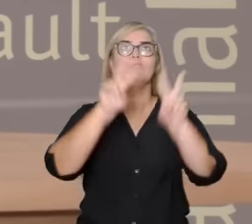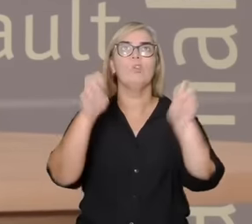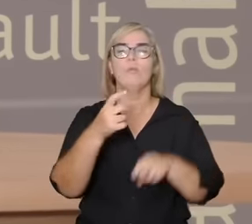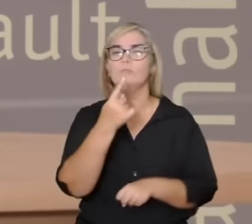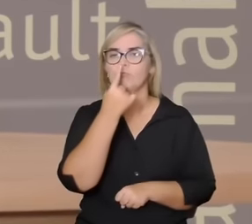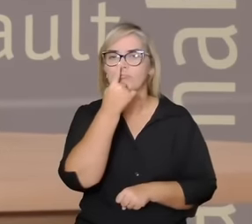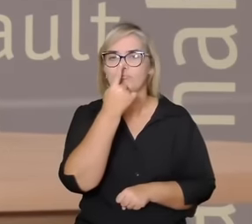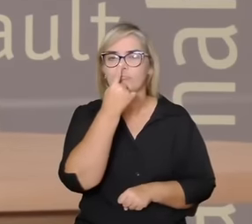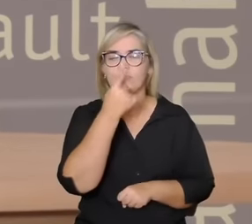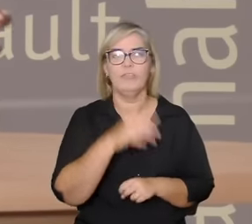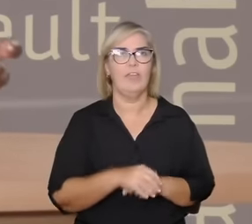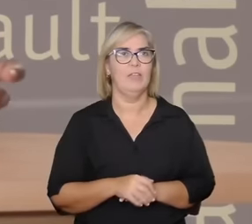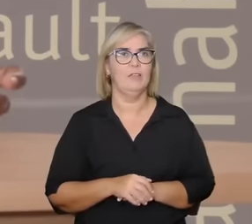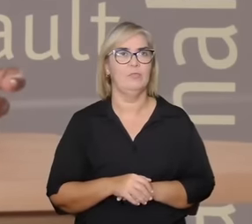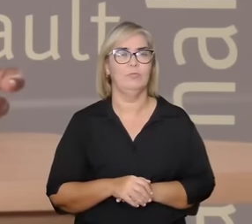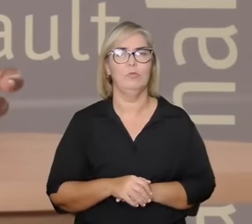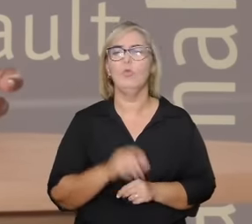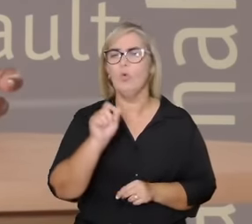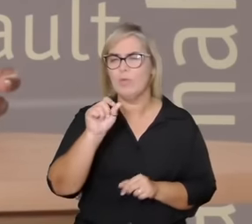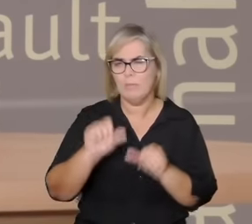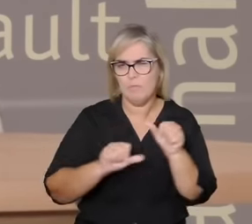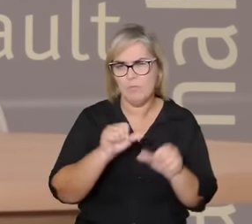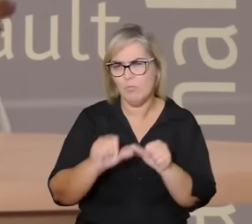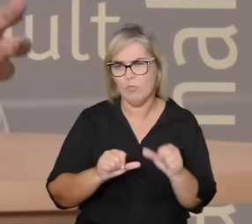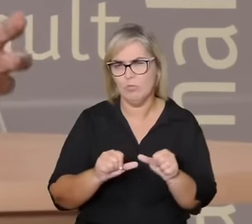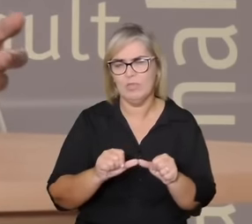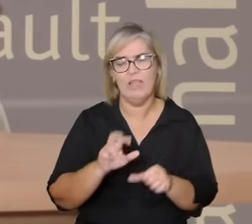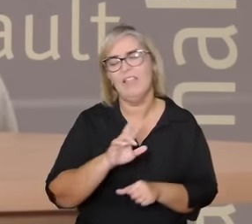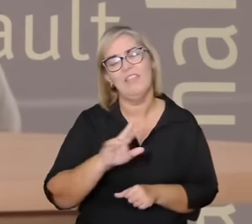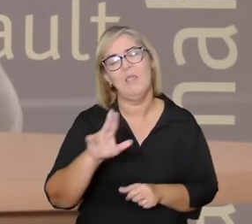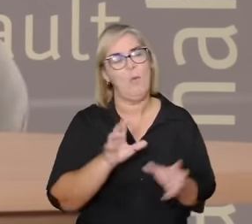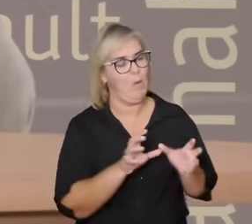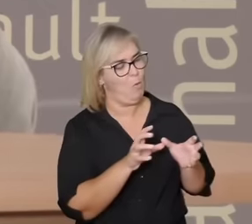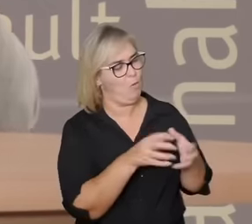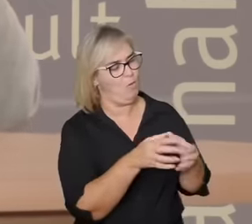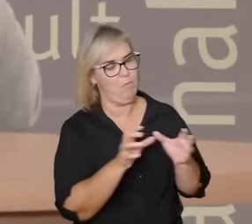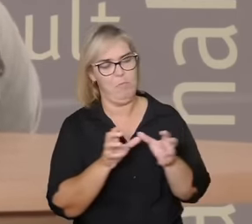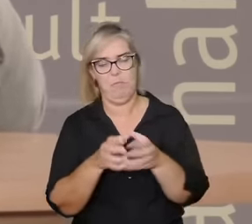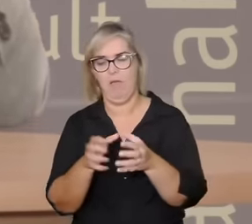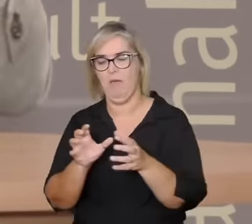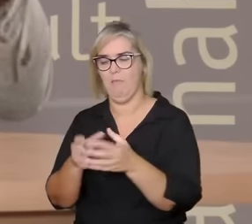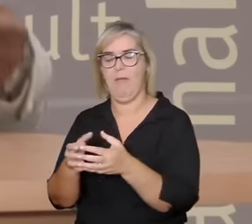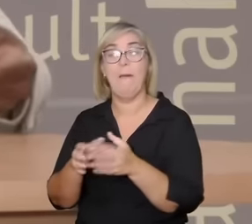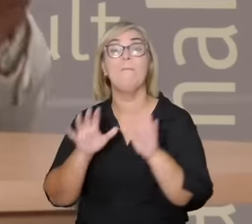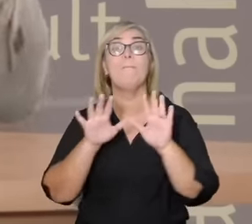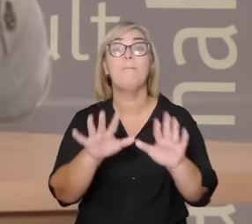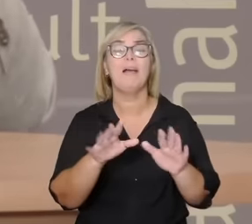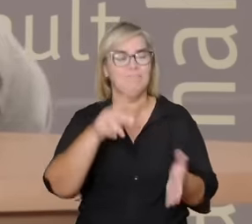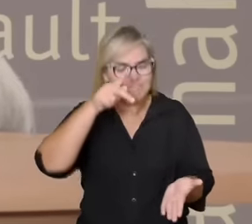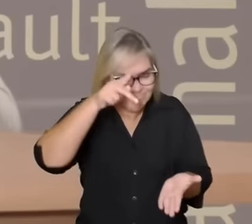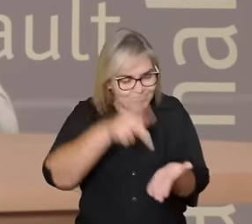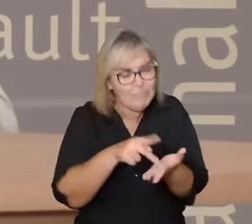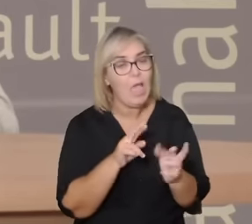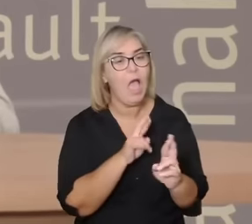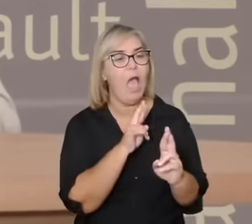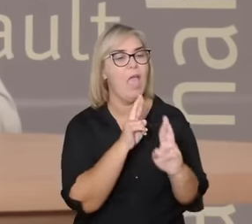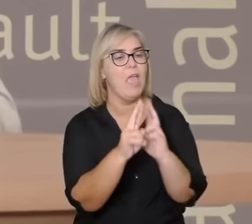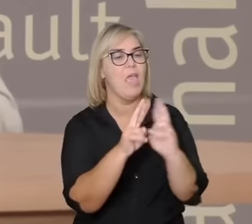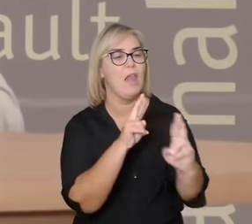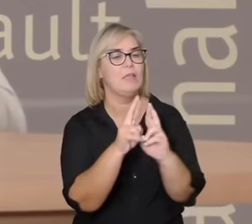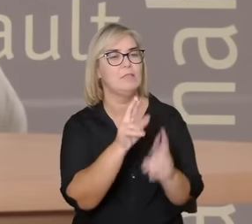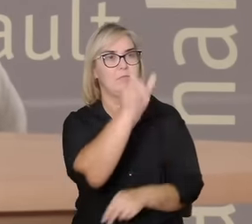modifica não é o amor como categoria como classe mas é a relação que eu estabeleço com a pessoa que eu amo